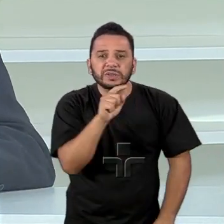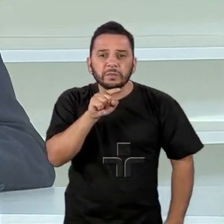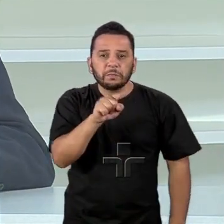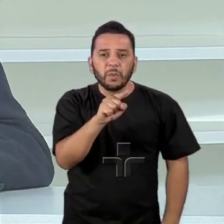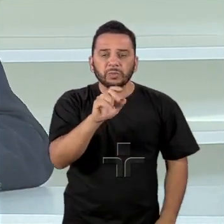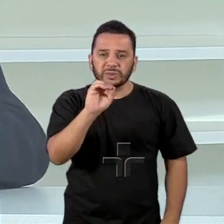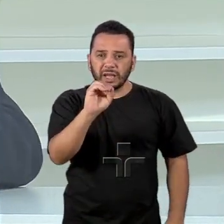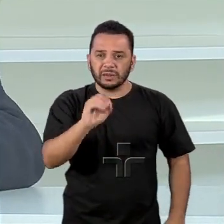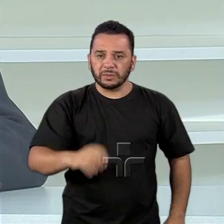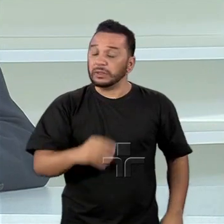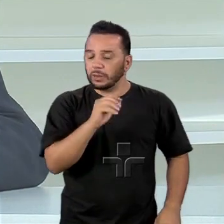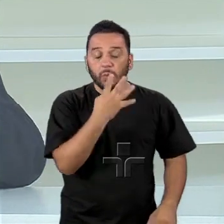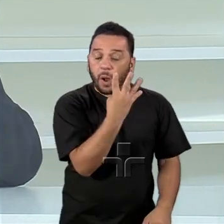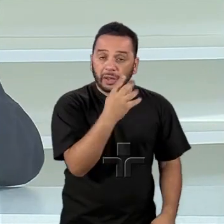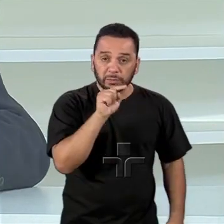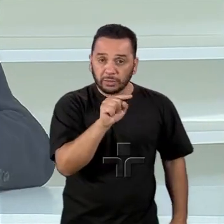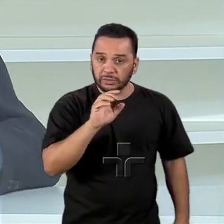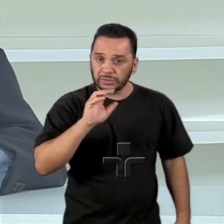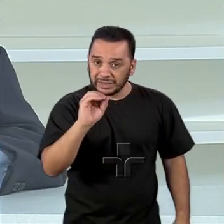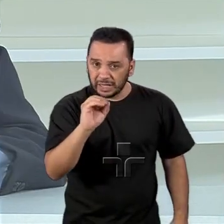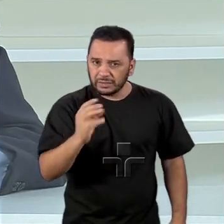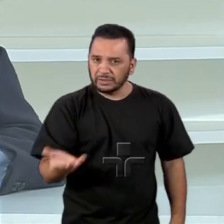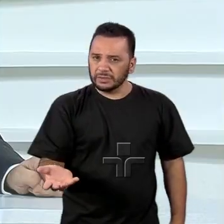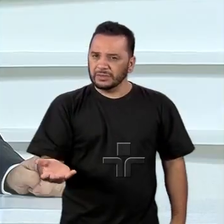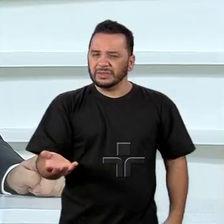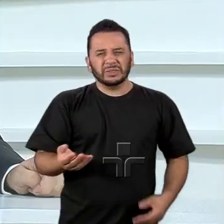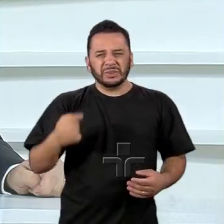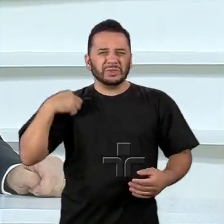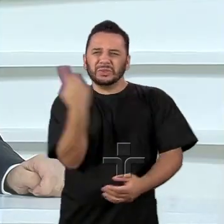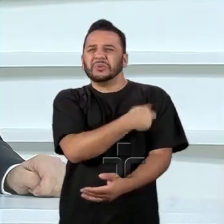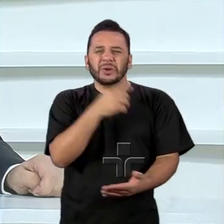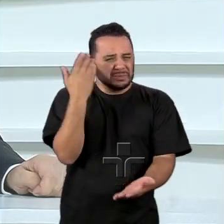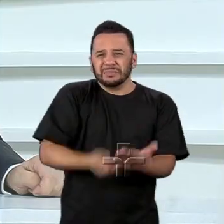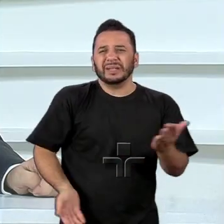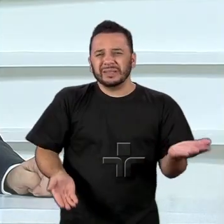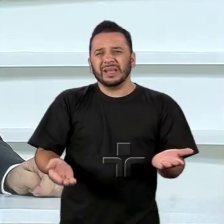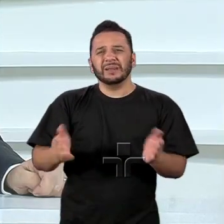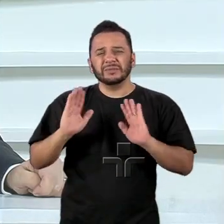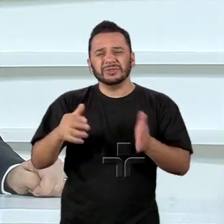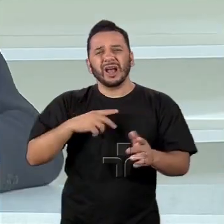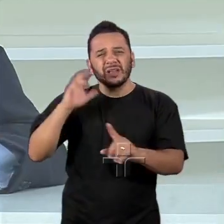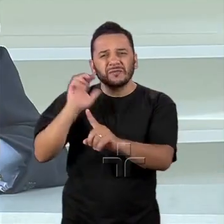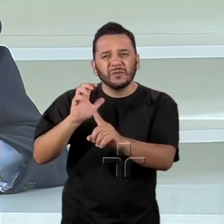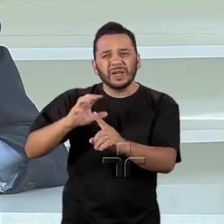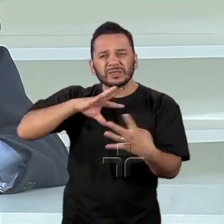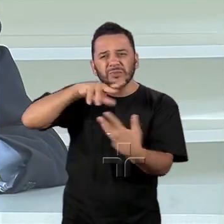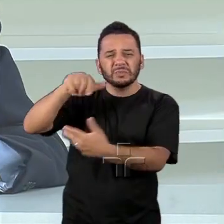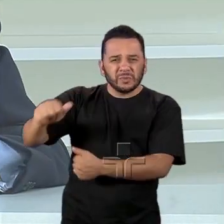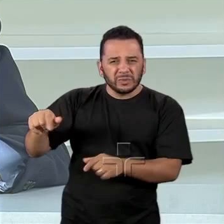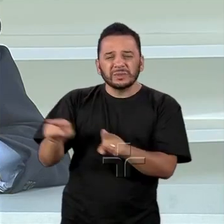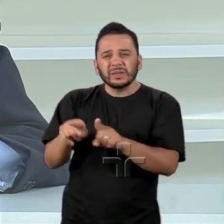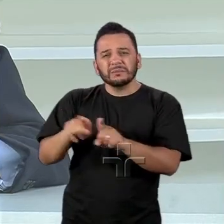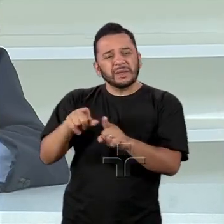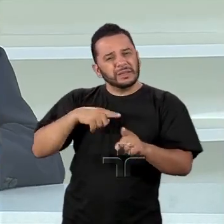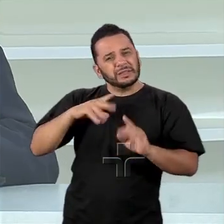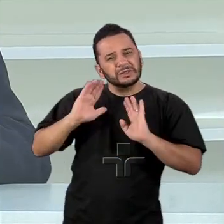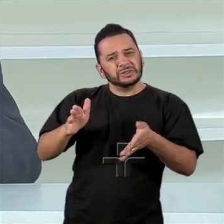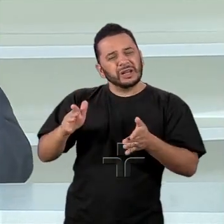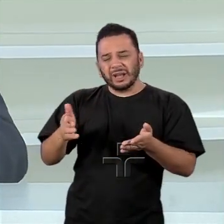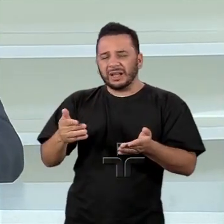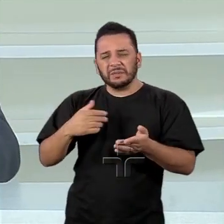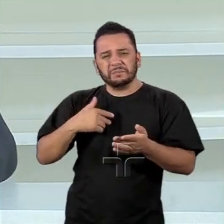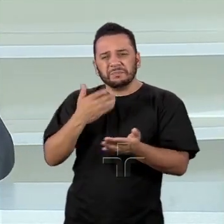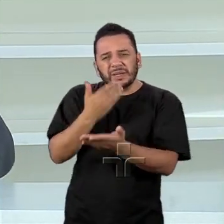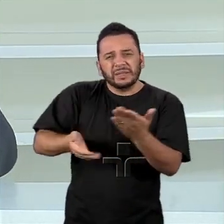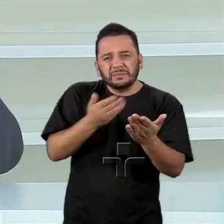no mundo, perdemos espaço no comércio internacional e perdemos espaço na exportação de manufaturas. Não